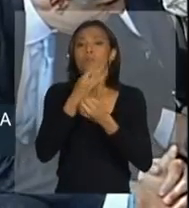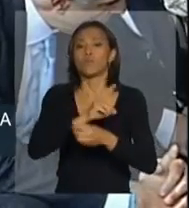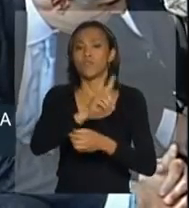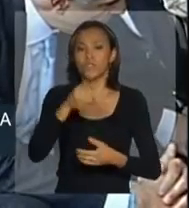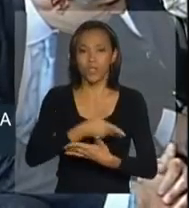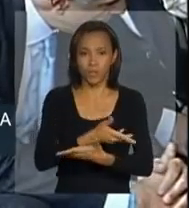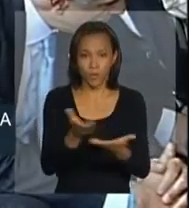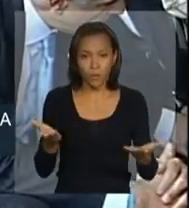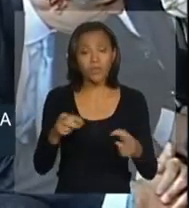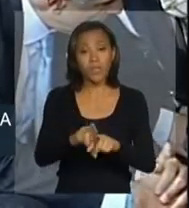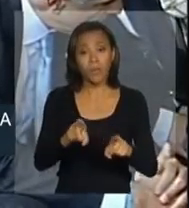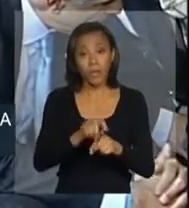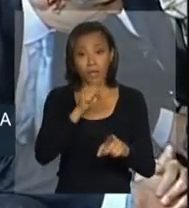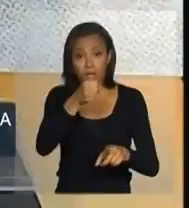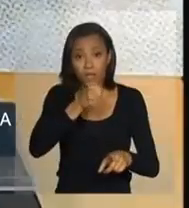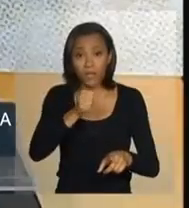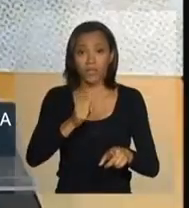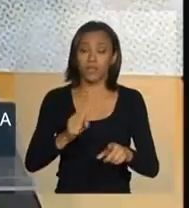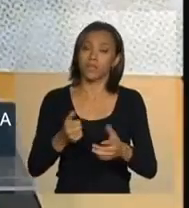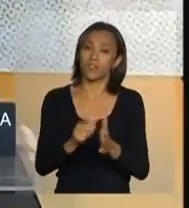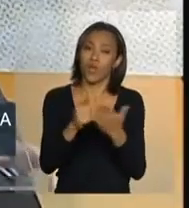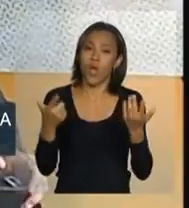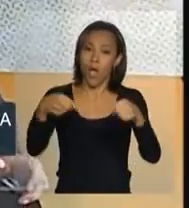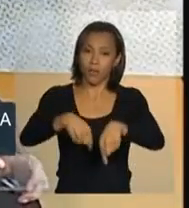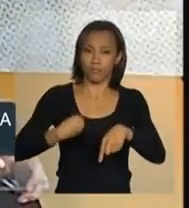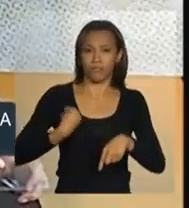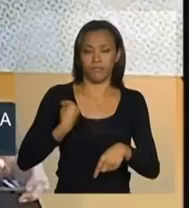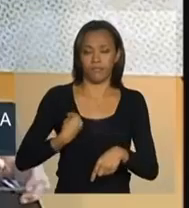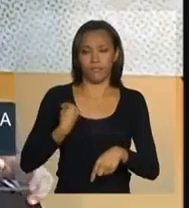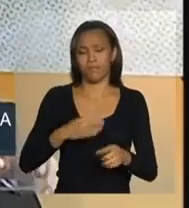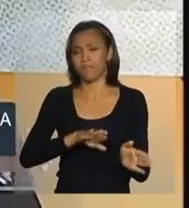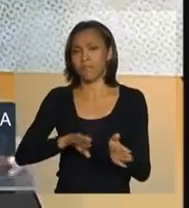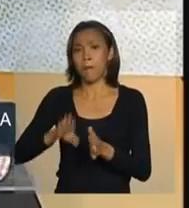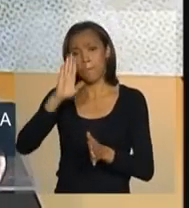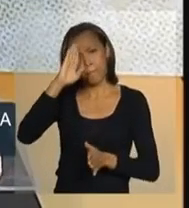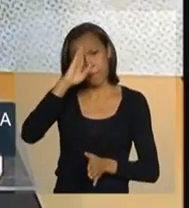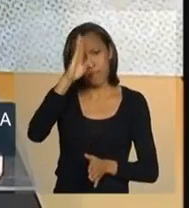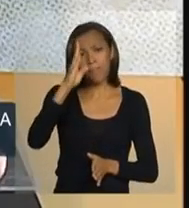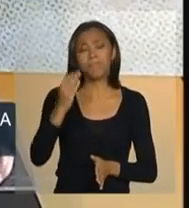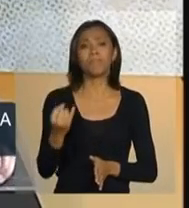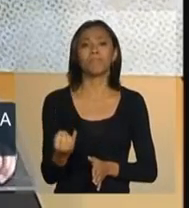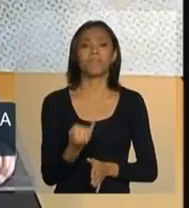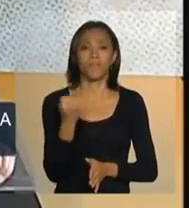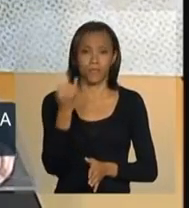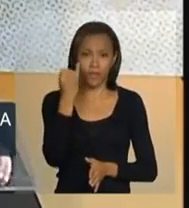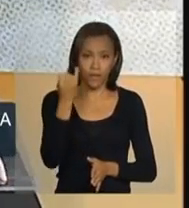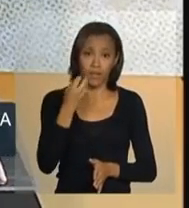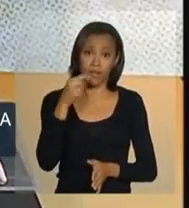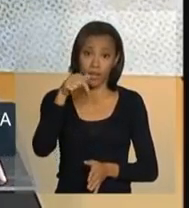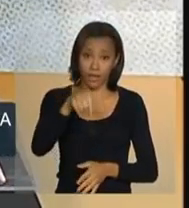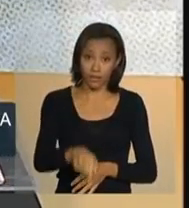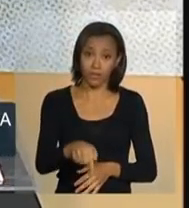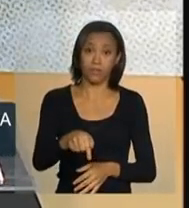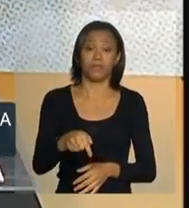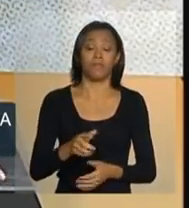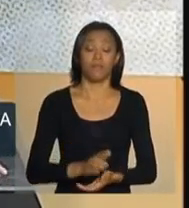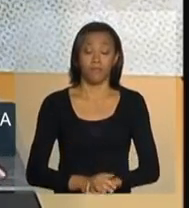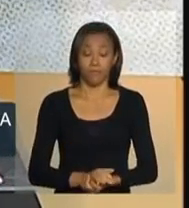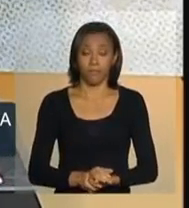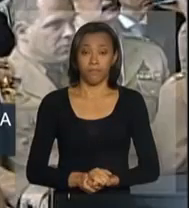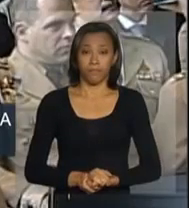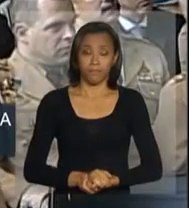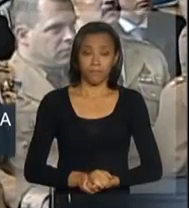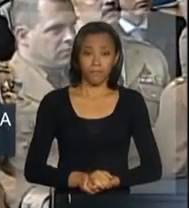a imprensa aqui presente. Em primeiro lugar, destacar a relevância deste ato,